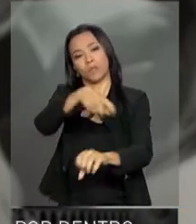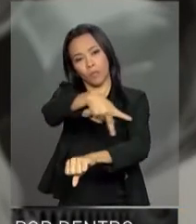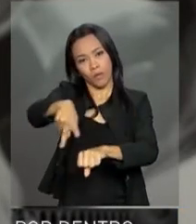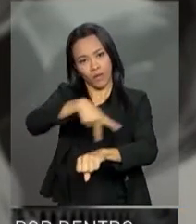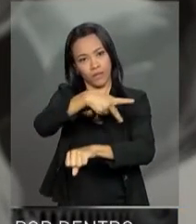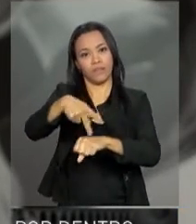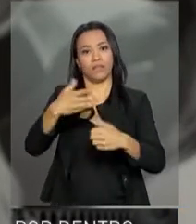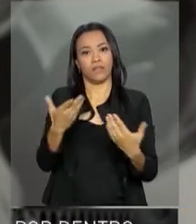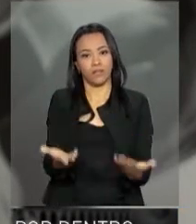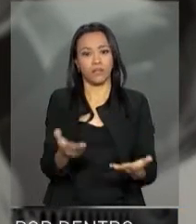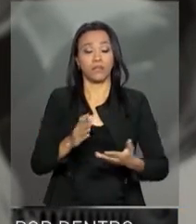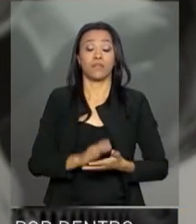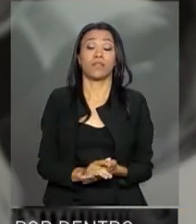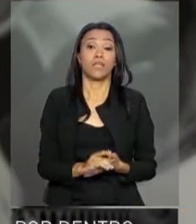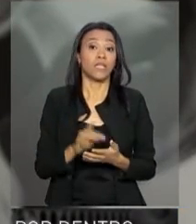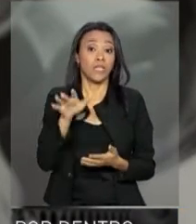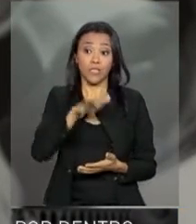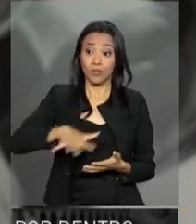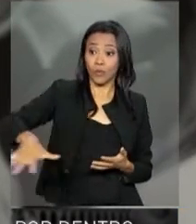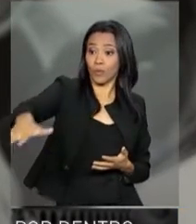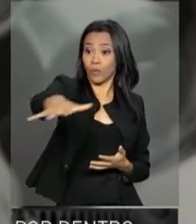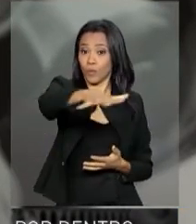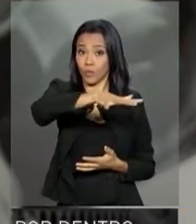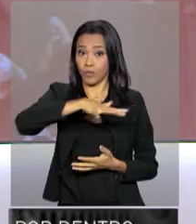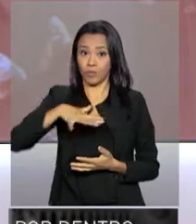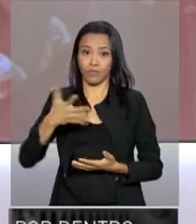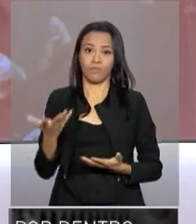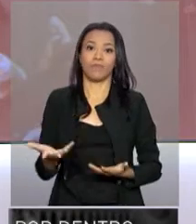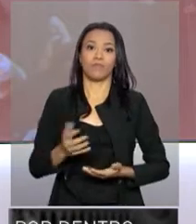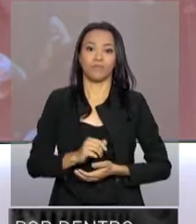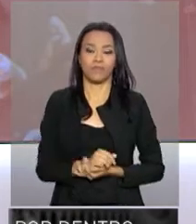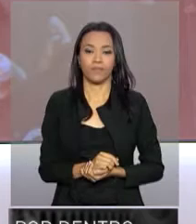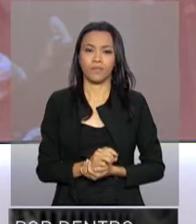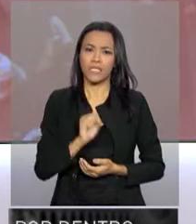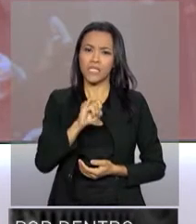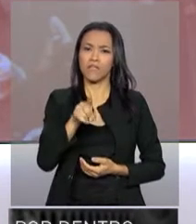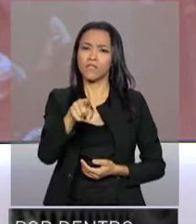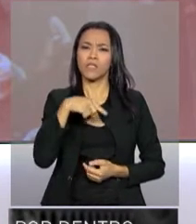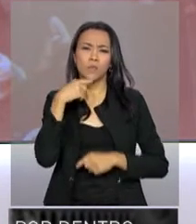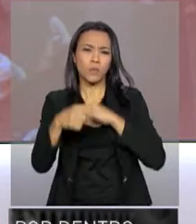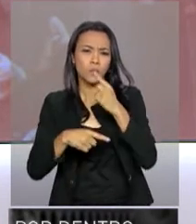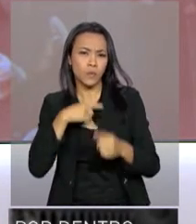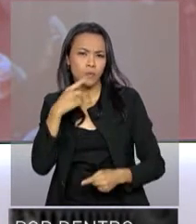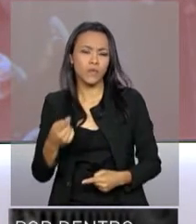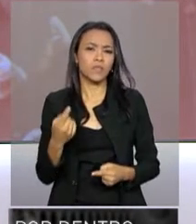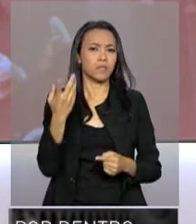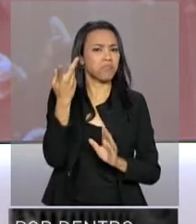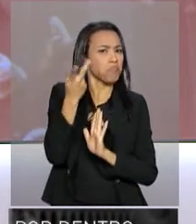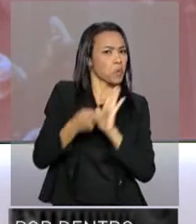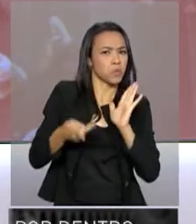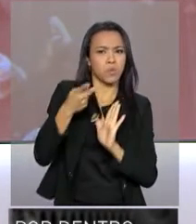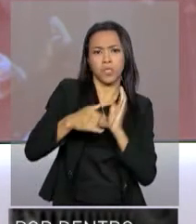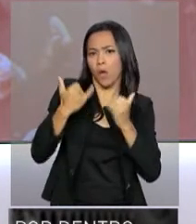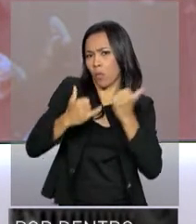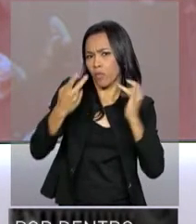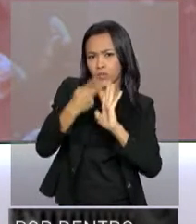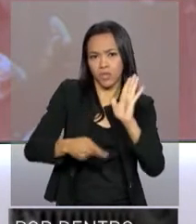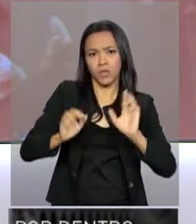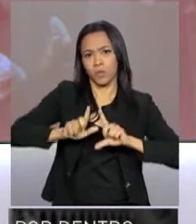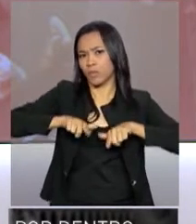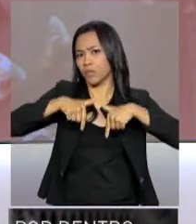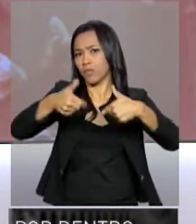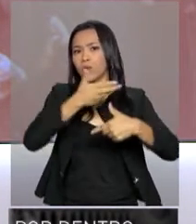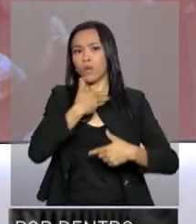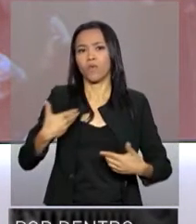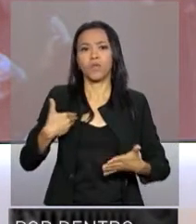nossa rede capilar em todo o território nacional. Se você tem dúvidas sobre algum projeto ou ação do governo, de